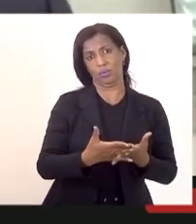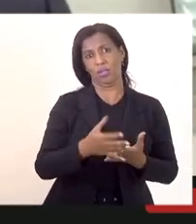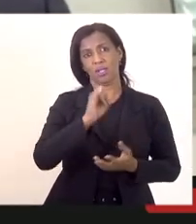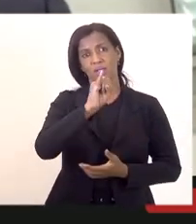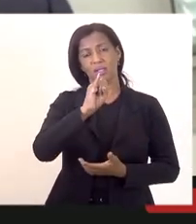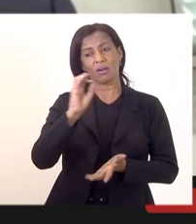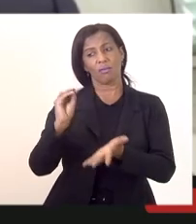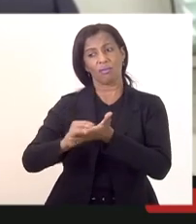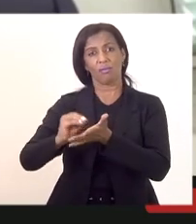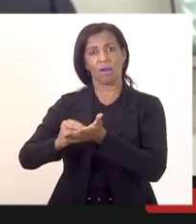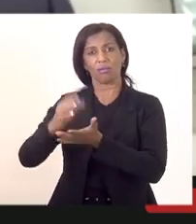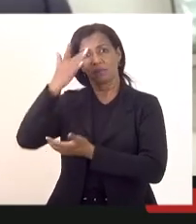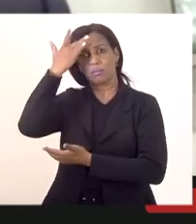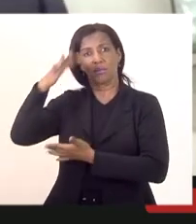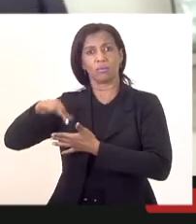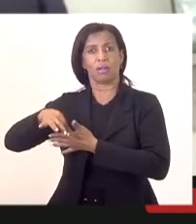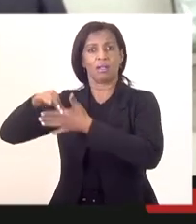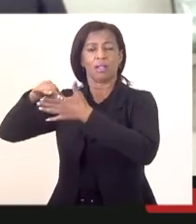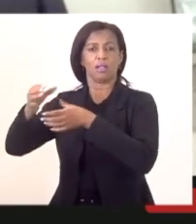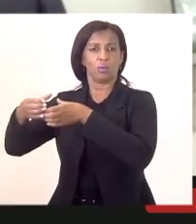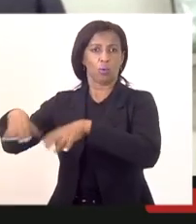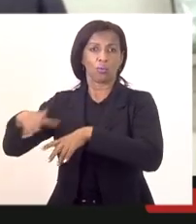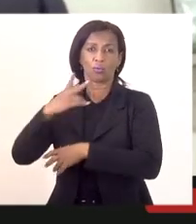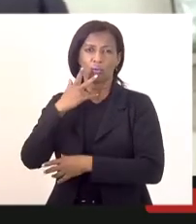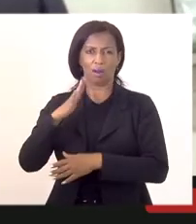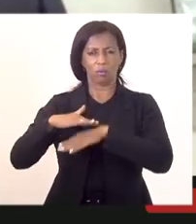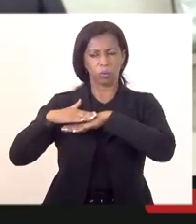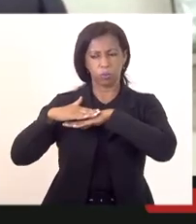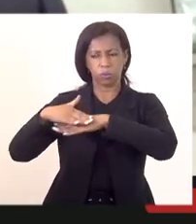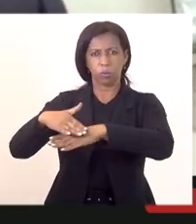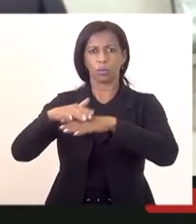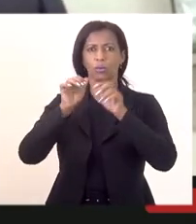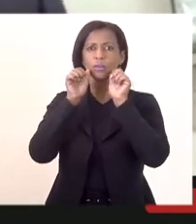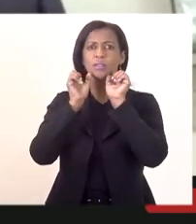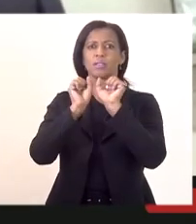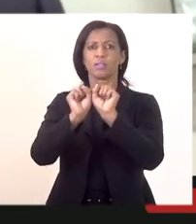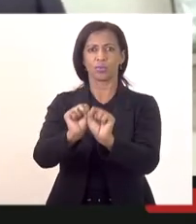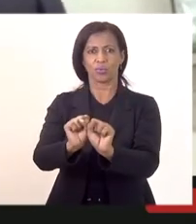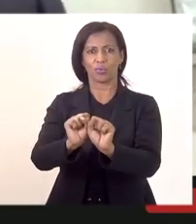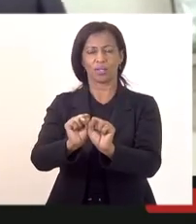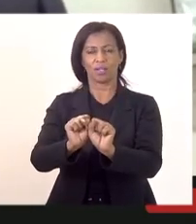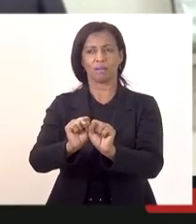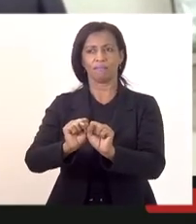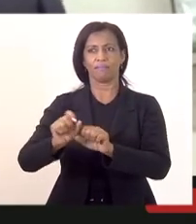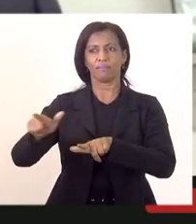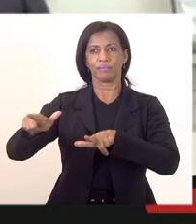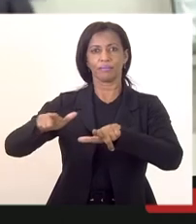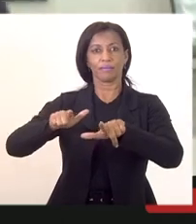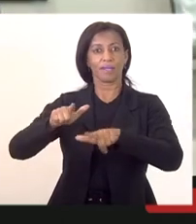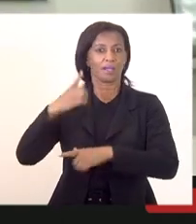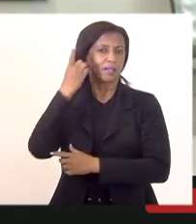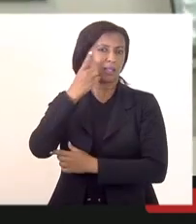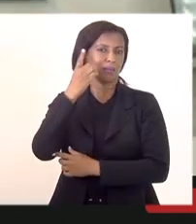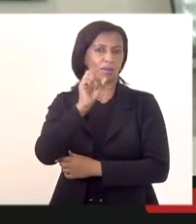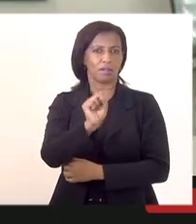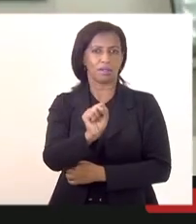representam os concursos. Mas já estou falando agora com a assessoria. Passo a palavra ao vice-presidente da Comissão de Servidores Públicos, deputado Flávio Serafini.